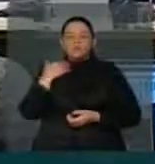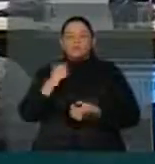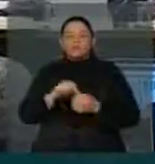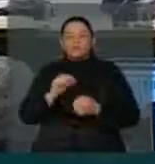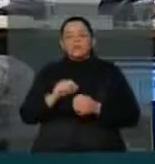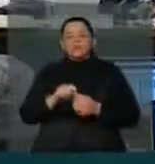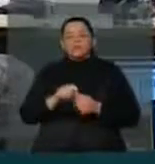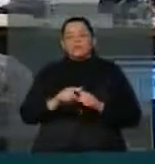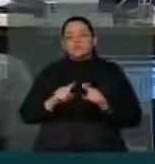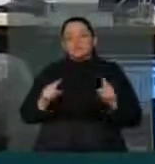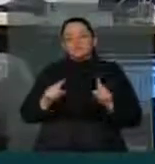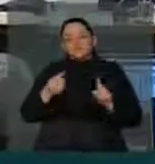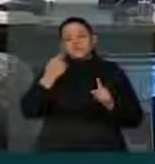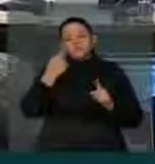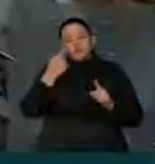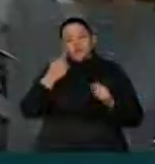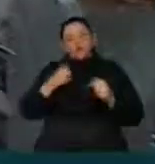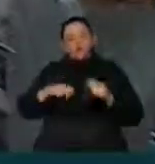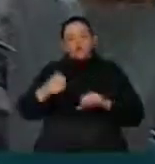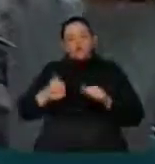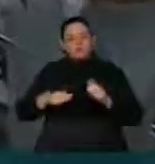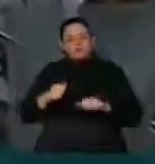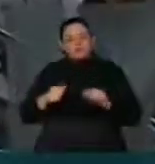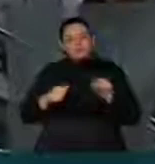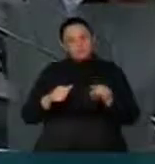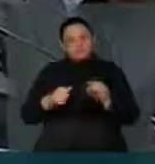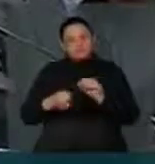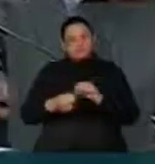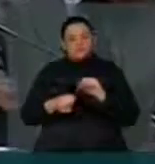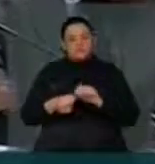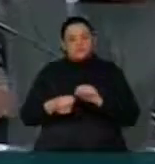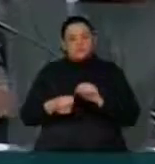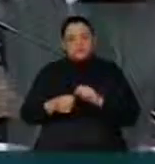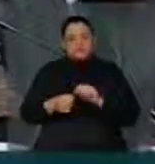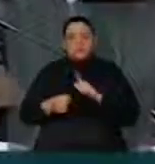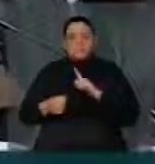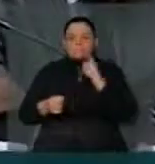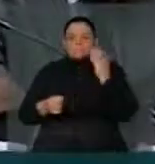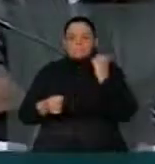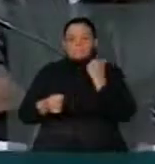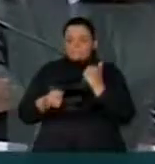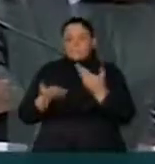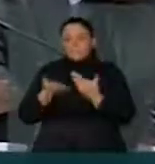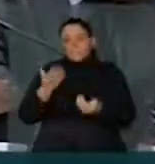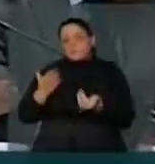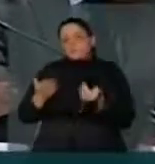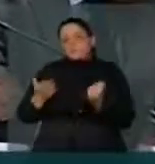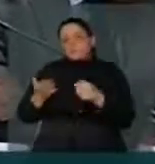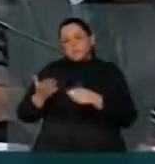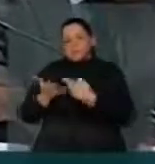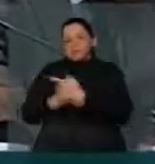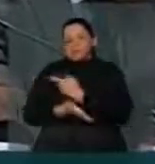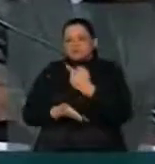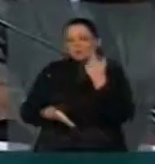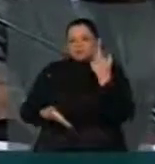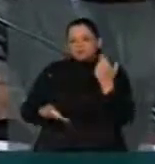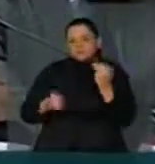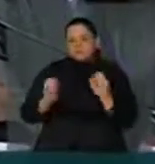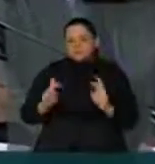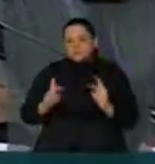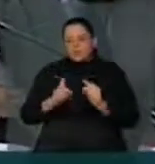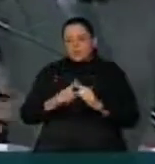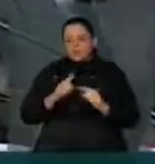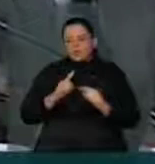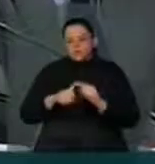Nesta análise feita aqui por V. Exª, os riscos são parte integrante desses mecanismos de governança em relação